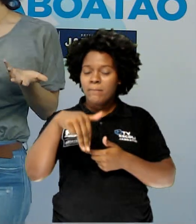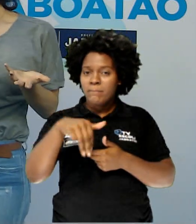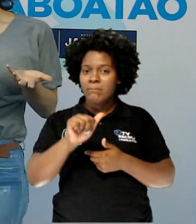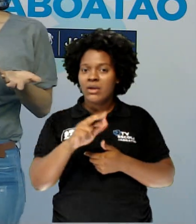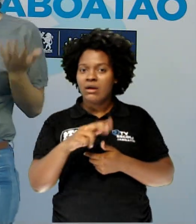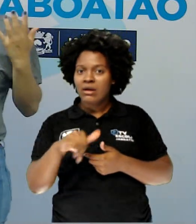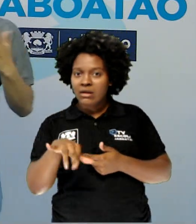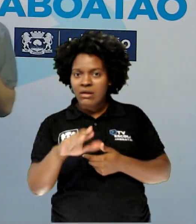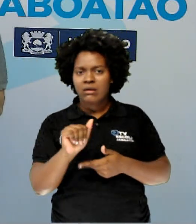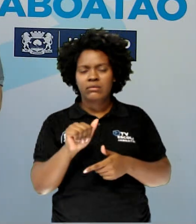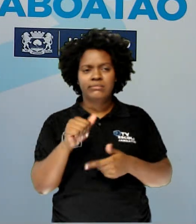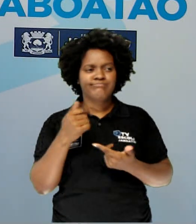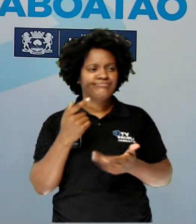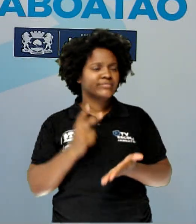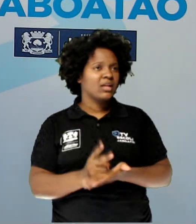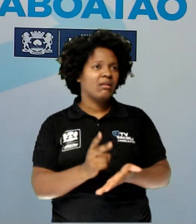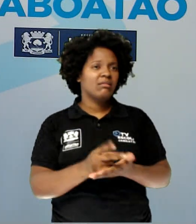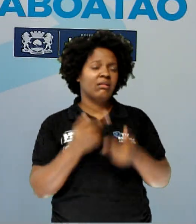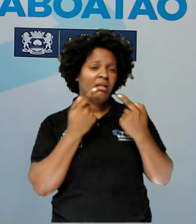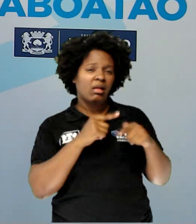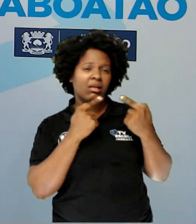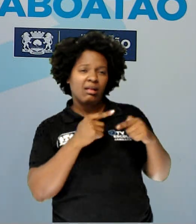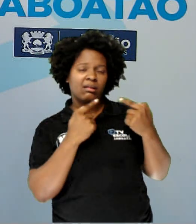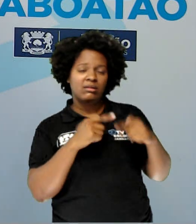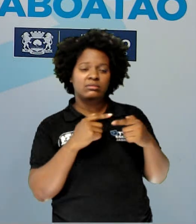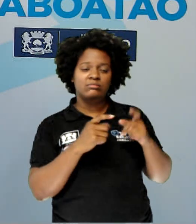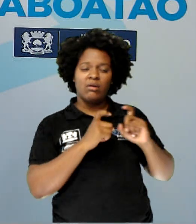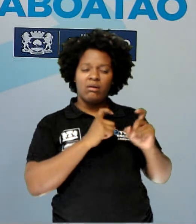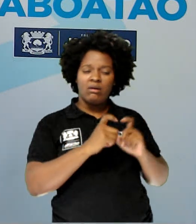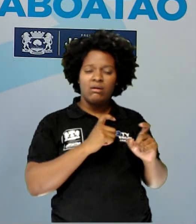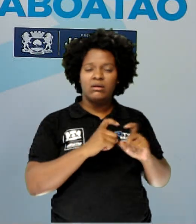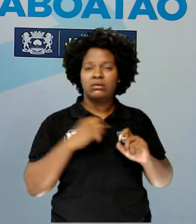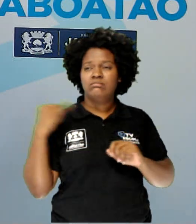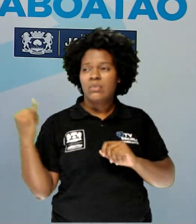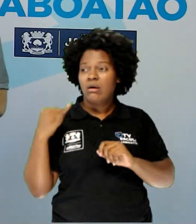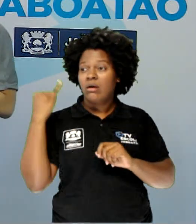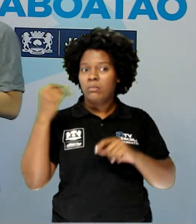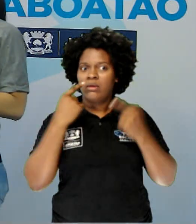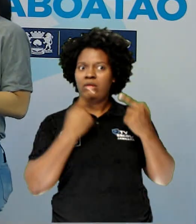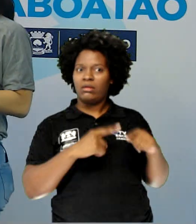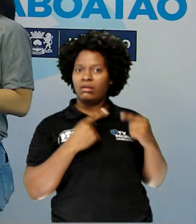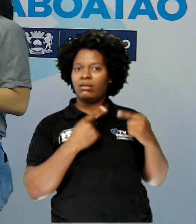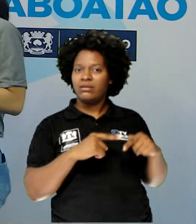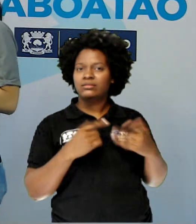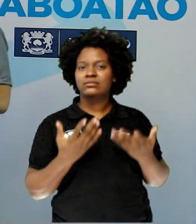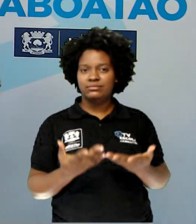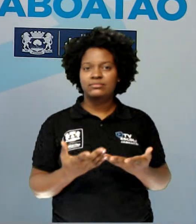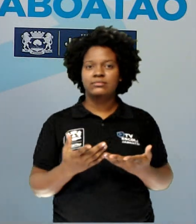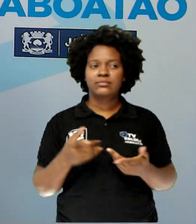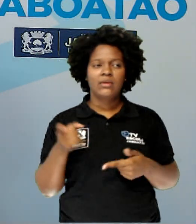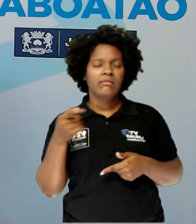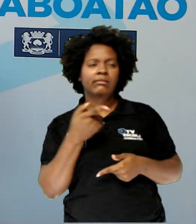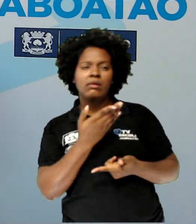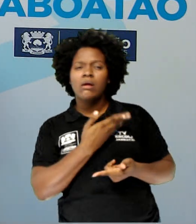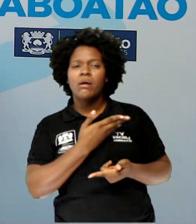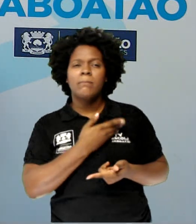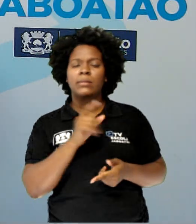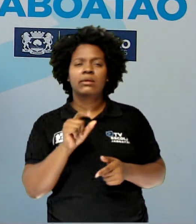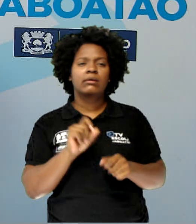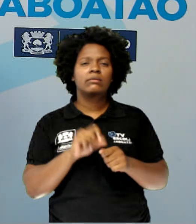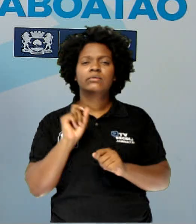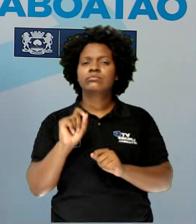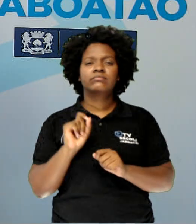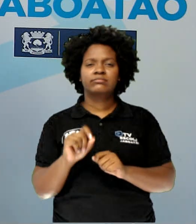costuma reclamar sempre, fez todo um discurso de que era importante reclamar. E o que é que essa amiga acaba fazendo?